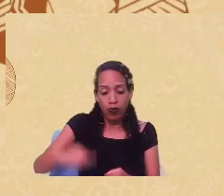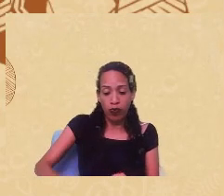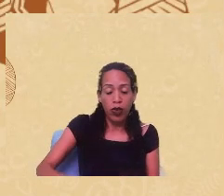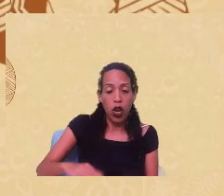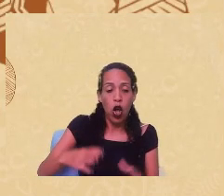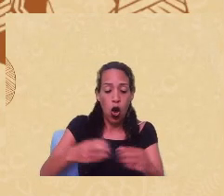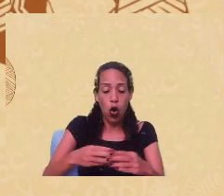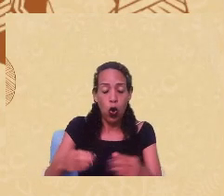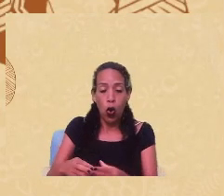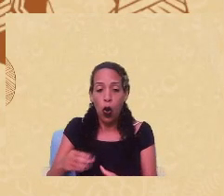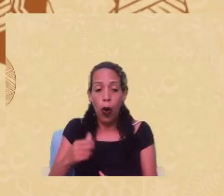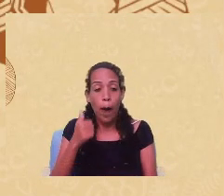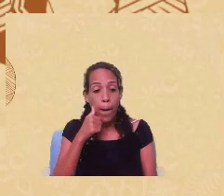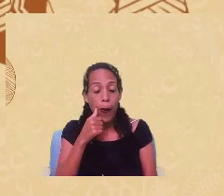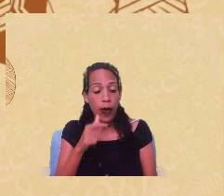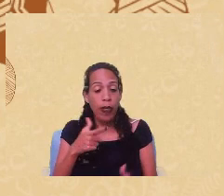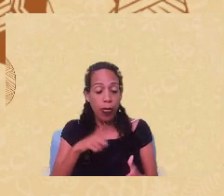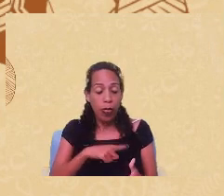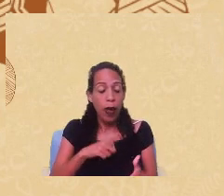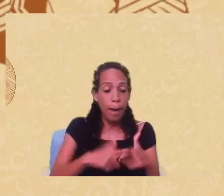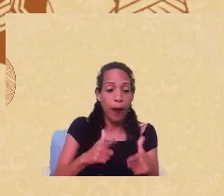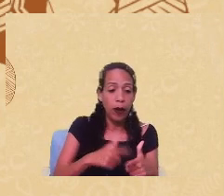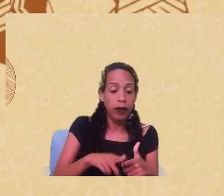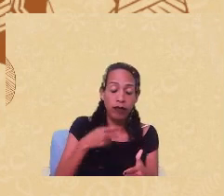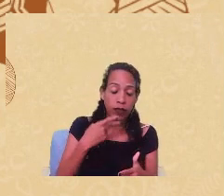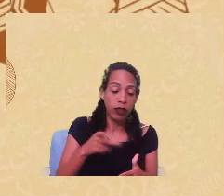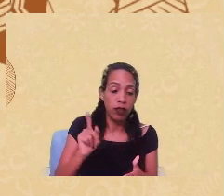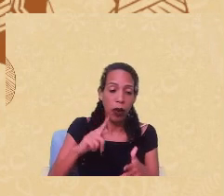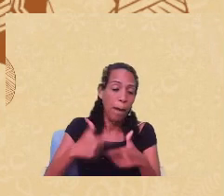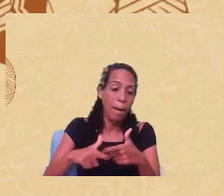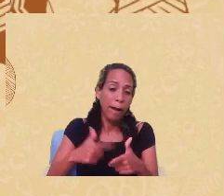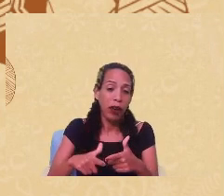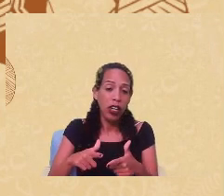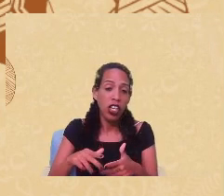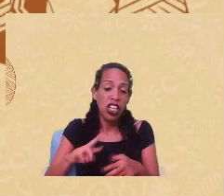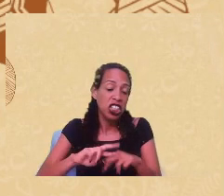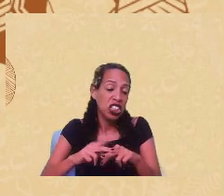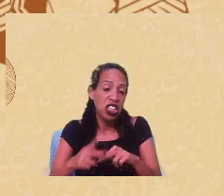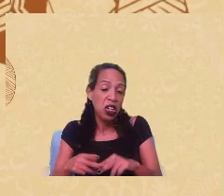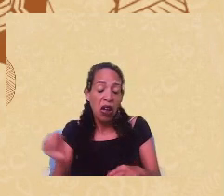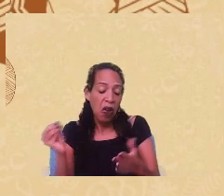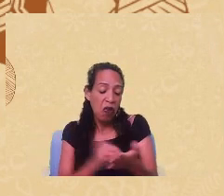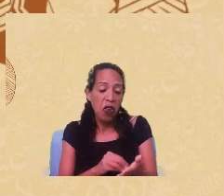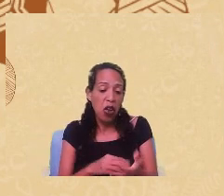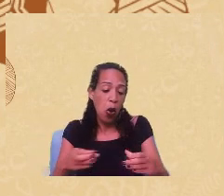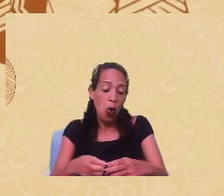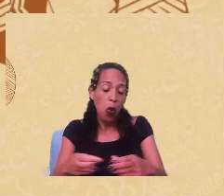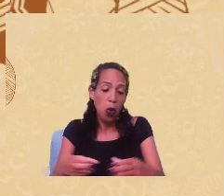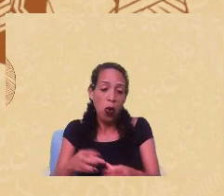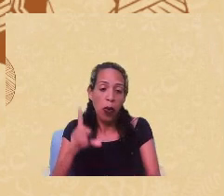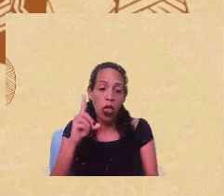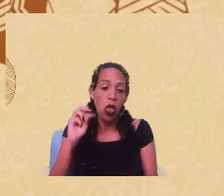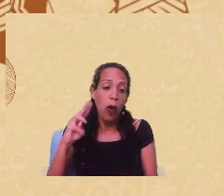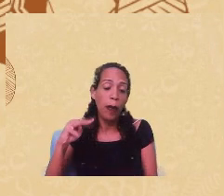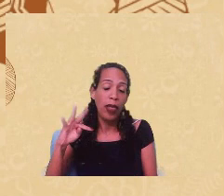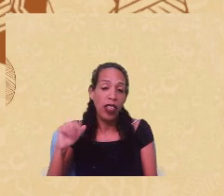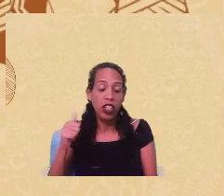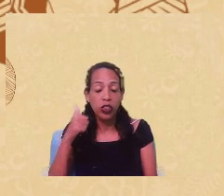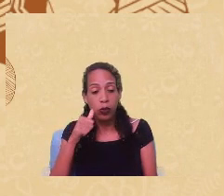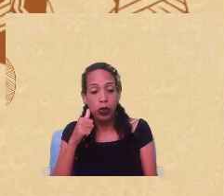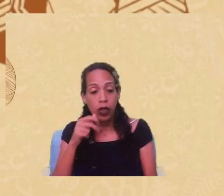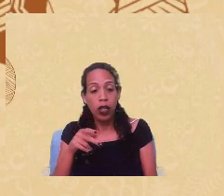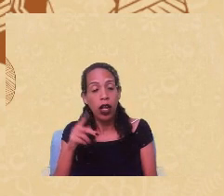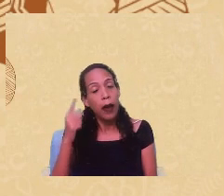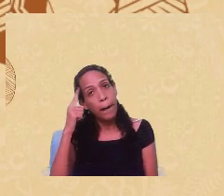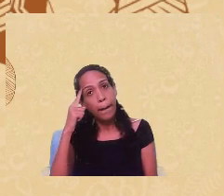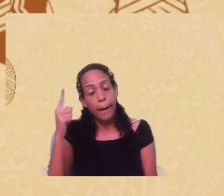vivenciam um problema e esse não é considerado um problema de gênero porque não afeta o grupo dominante de mulheres, né. É como a gente pensar,